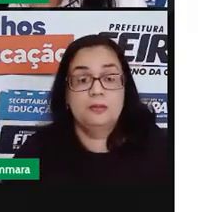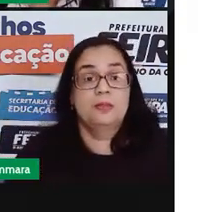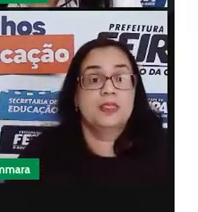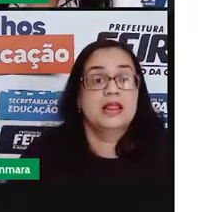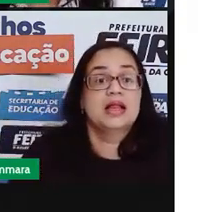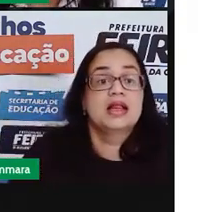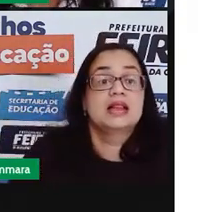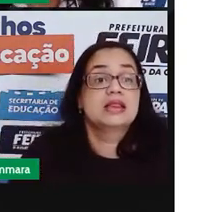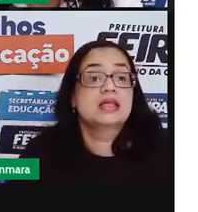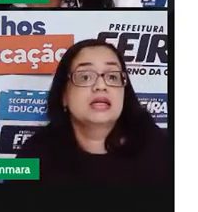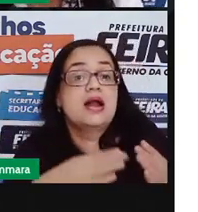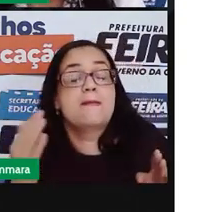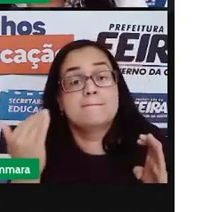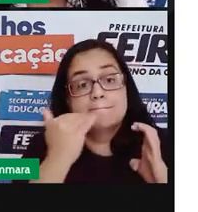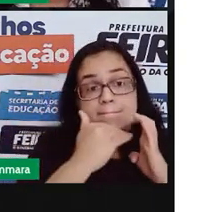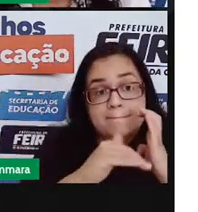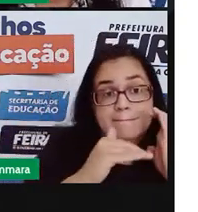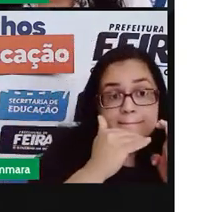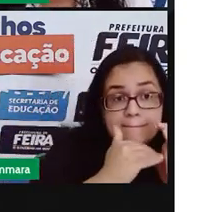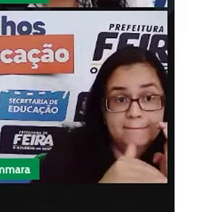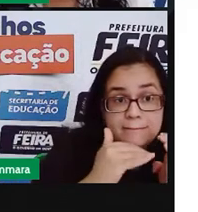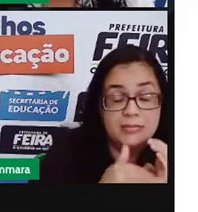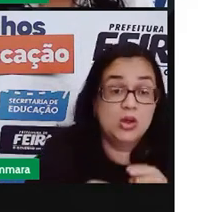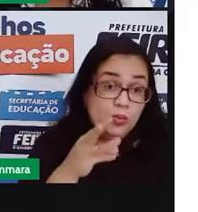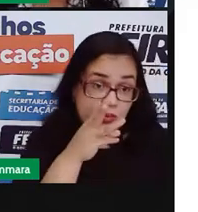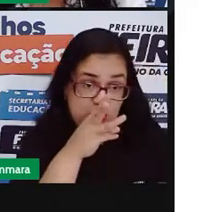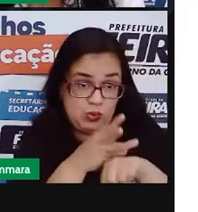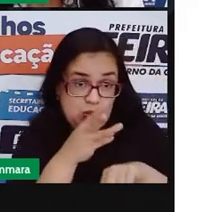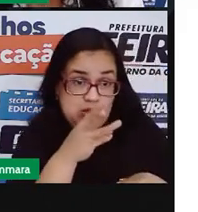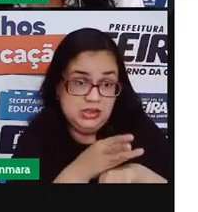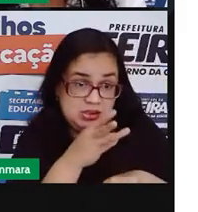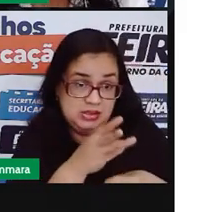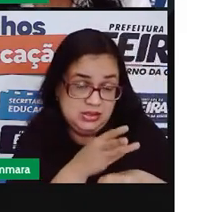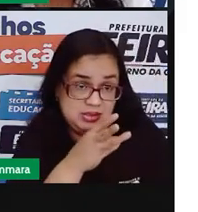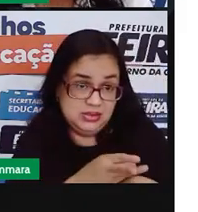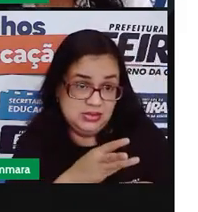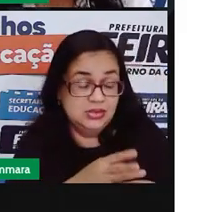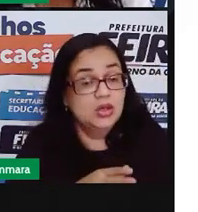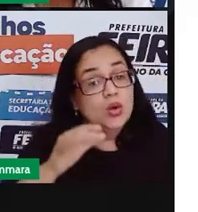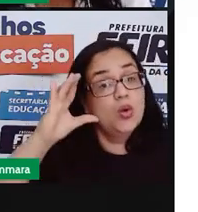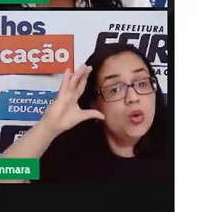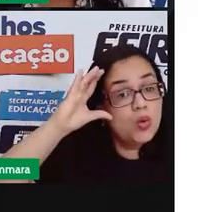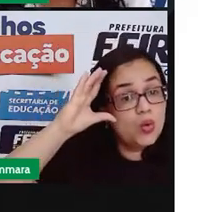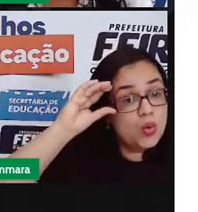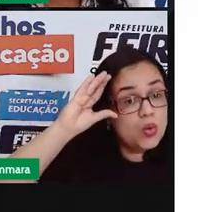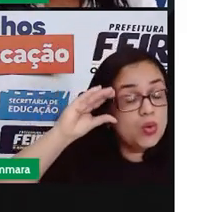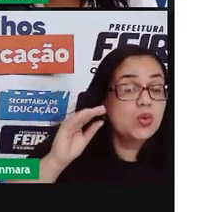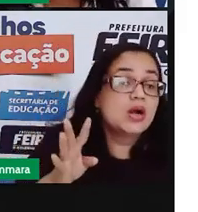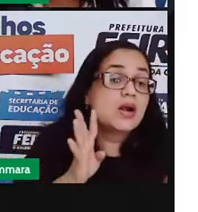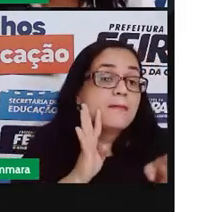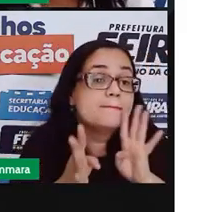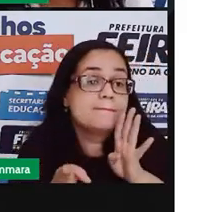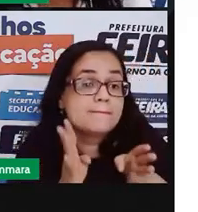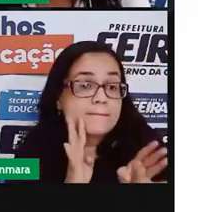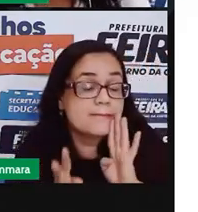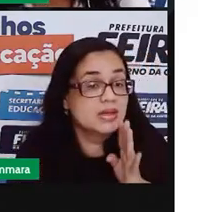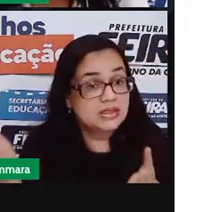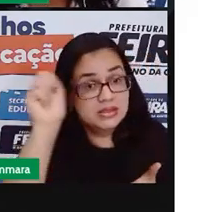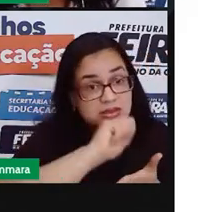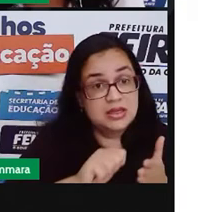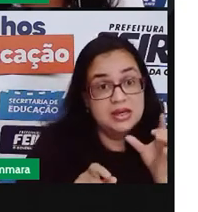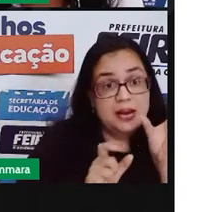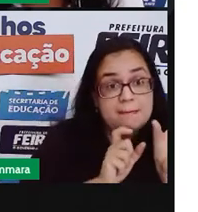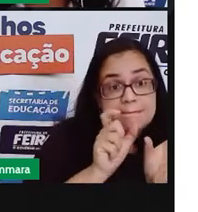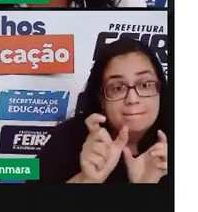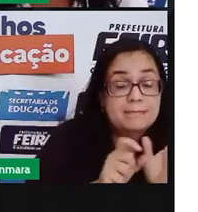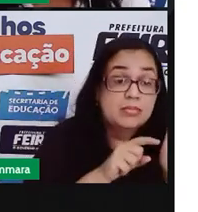até mesmo as mensagens pelo WhatsApp, pelo Instagram, Facebook. A gente tem que escrever as palavras